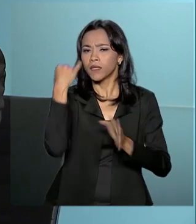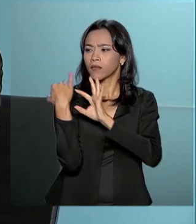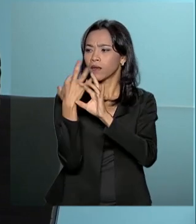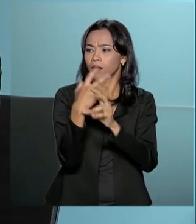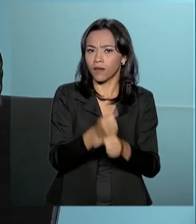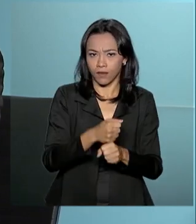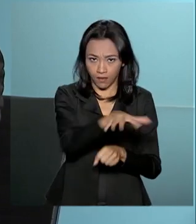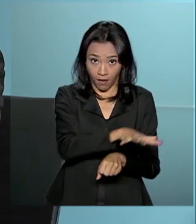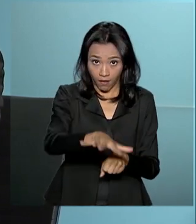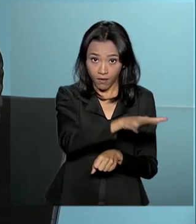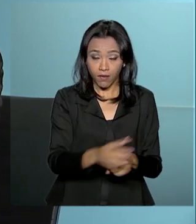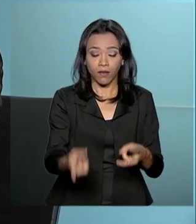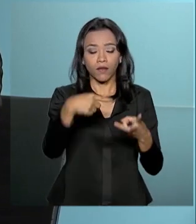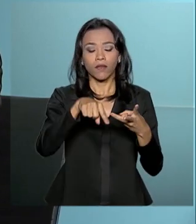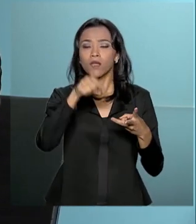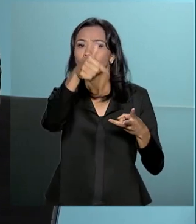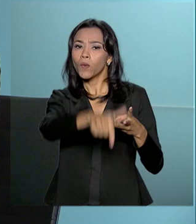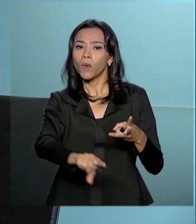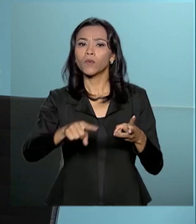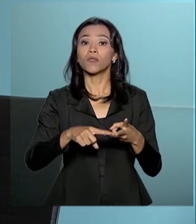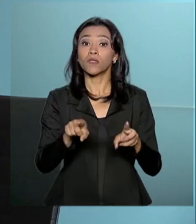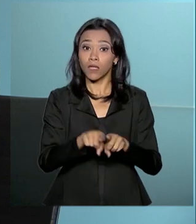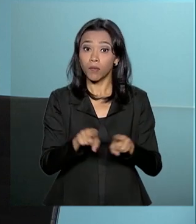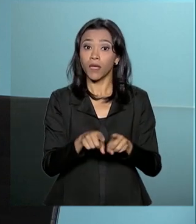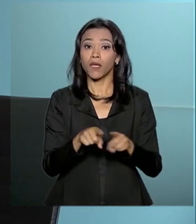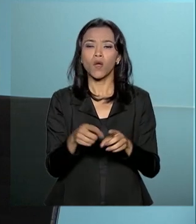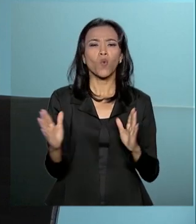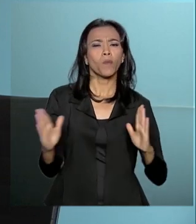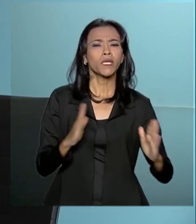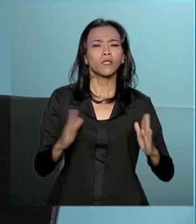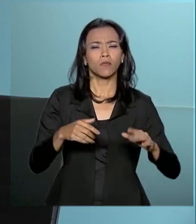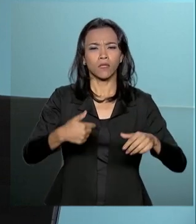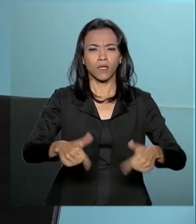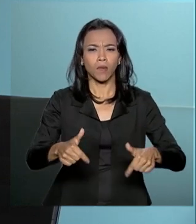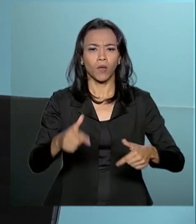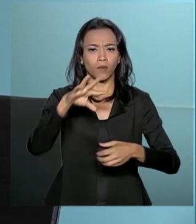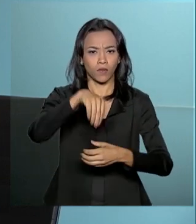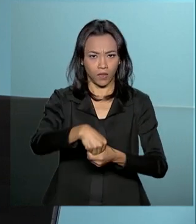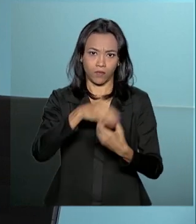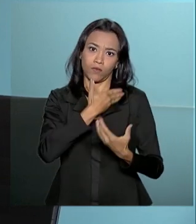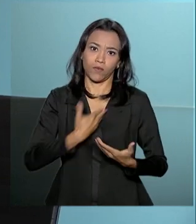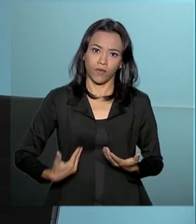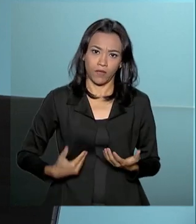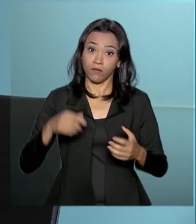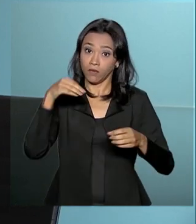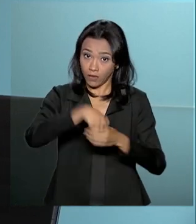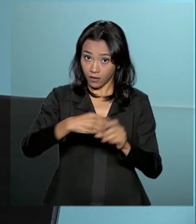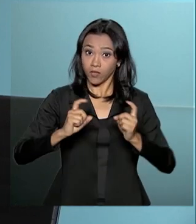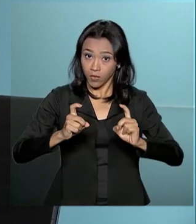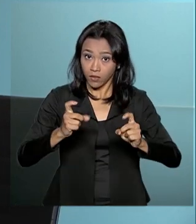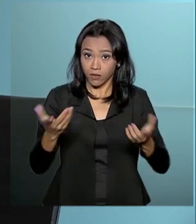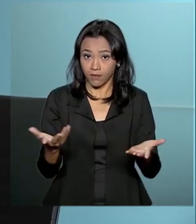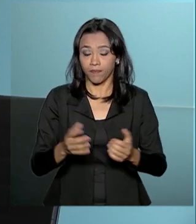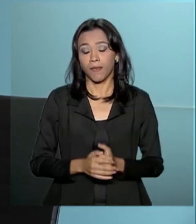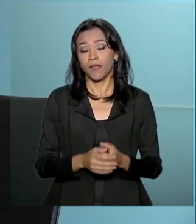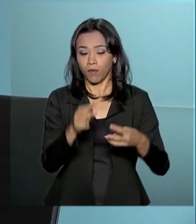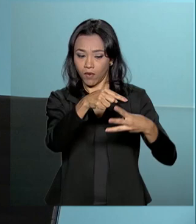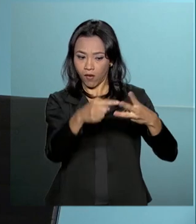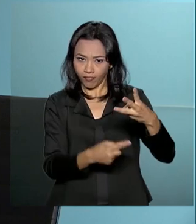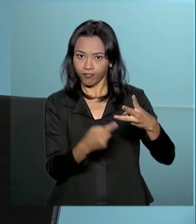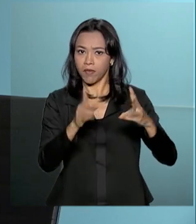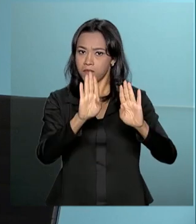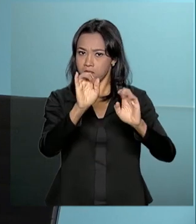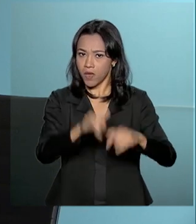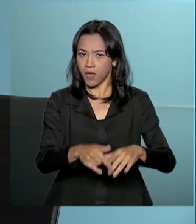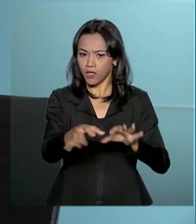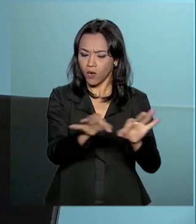um critério de tempo de ocupação de cargos na administração pública. Então, gente procura dividir bem